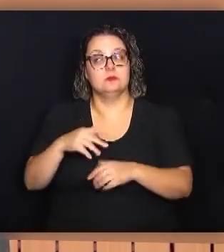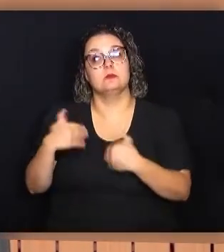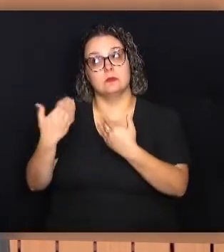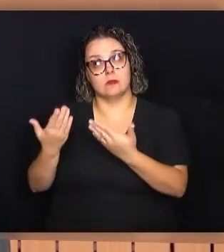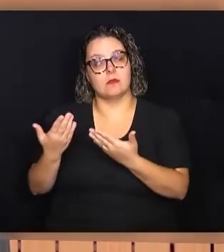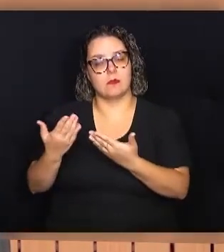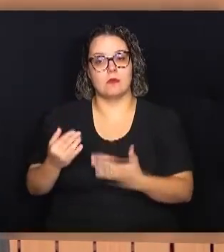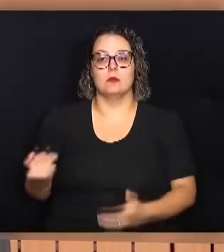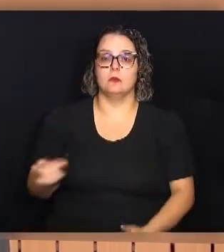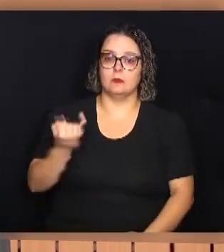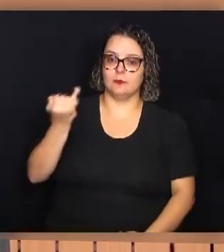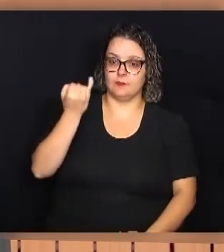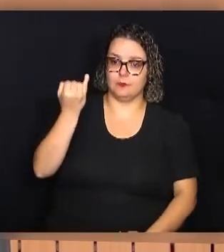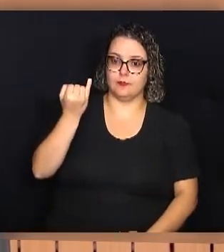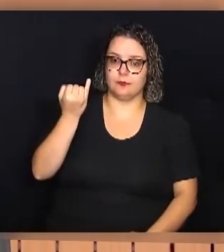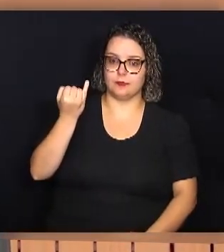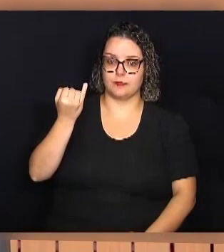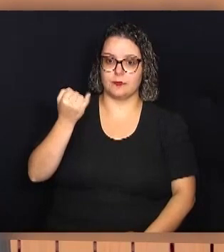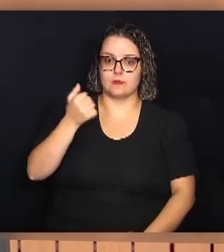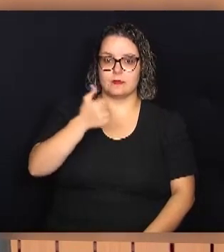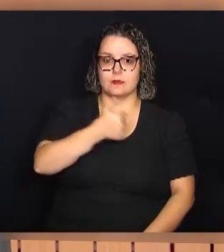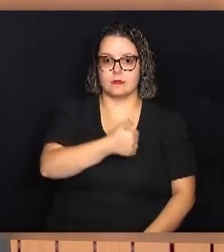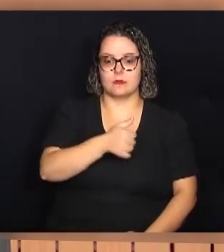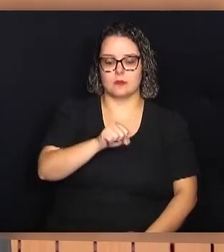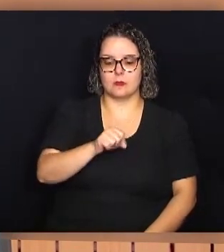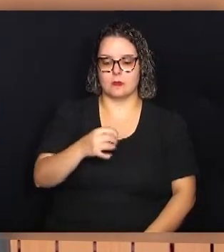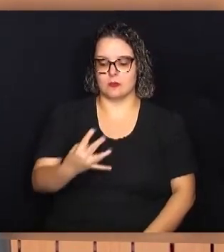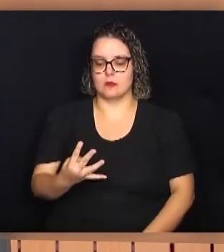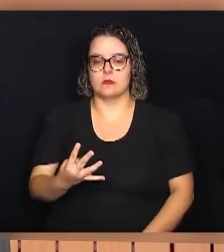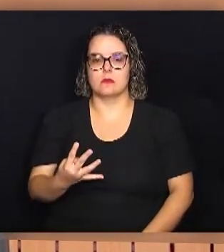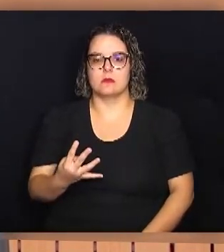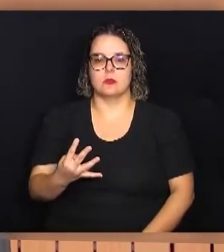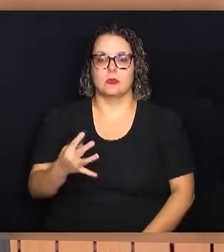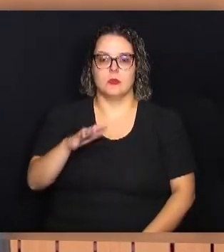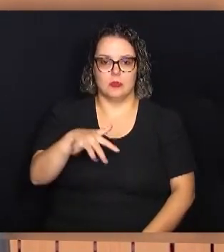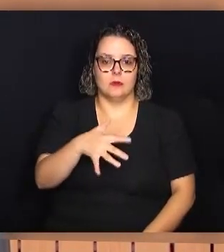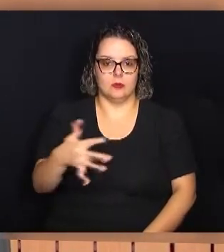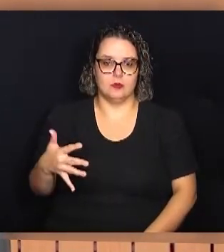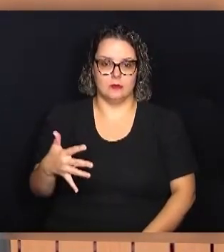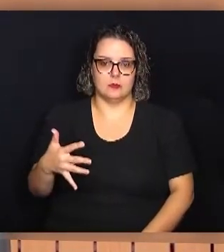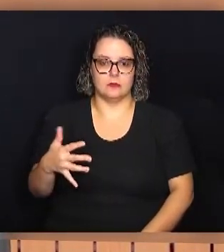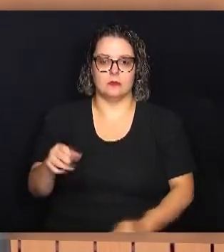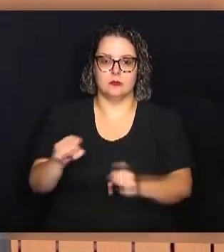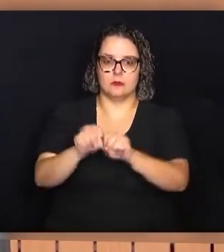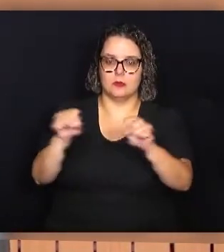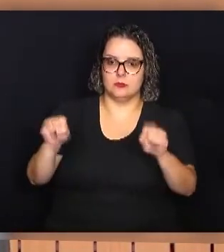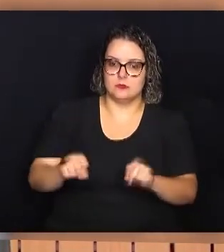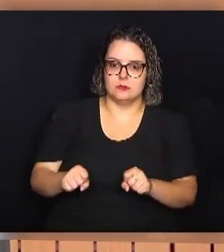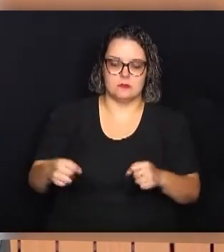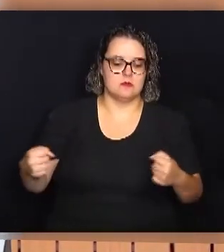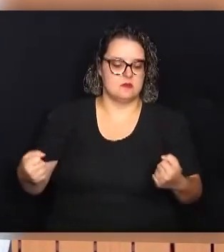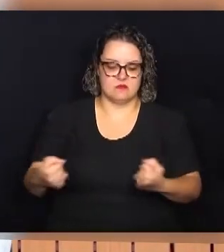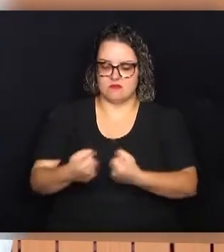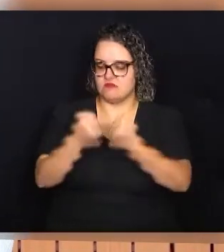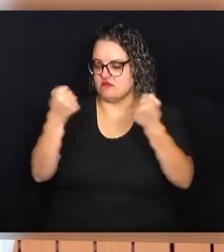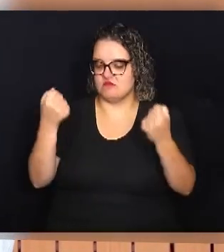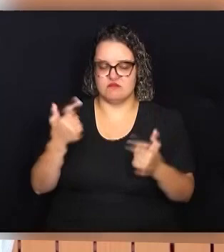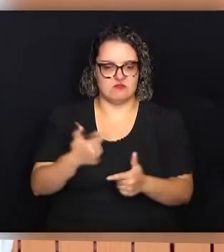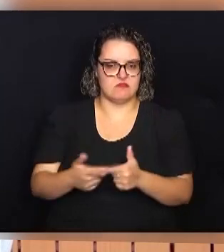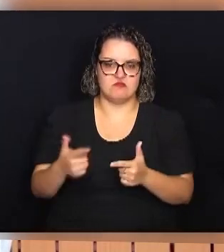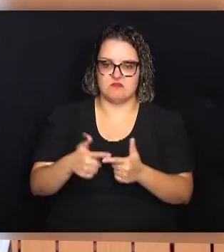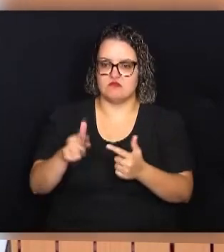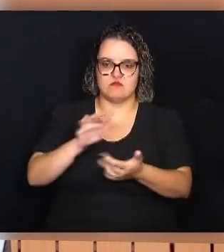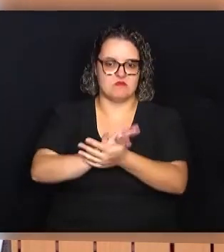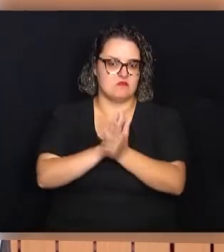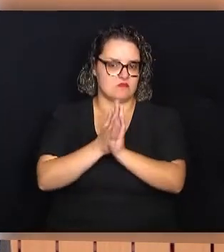sair da centésima, octagésima, quarta posição, um sistema que só gera conflito, que destrói valor,